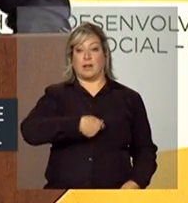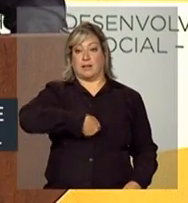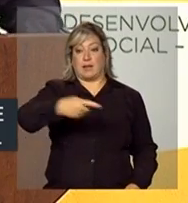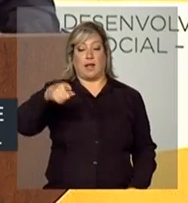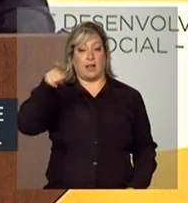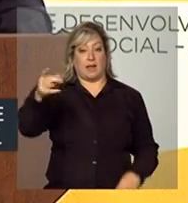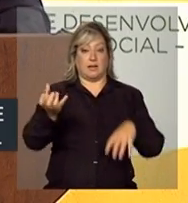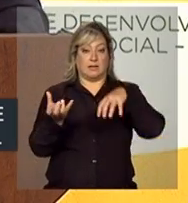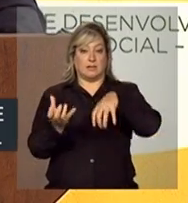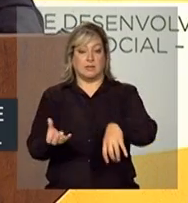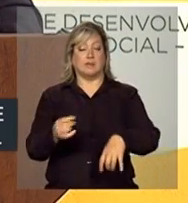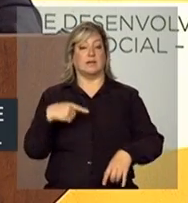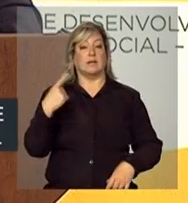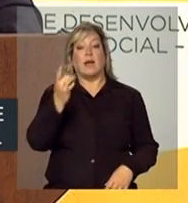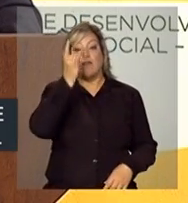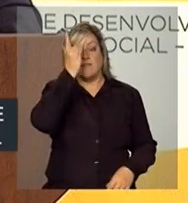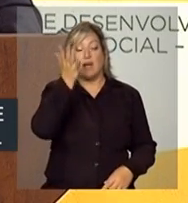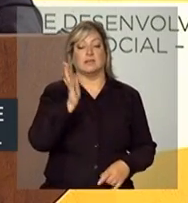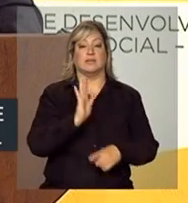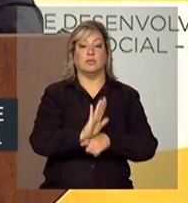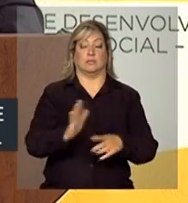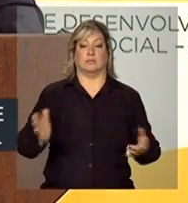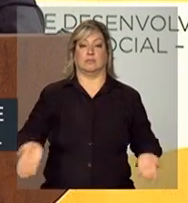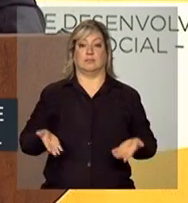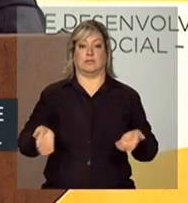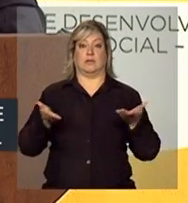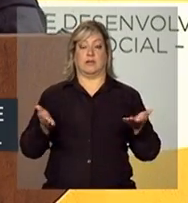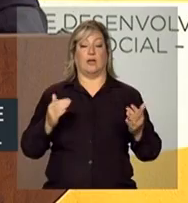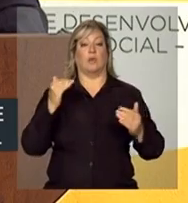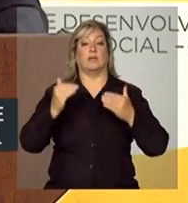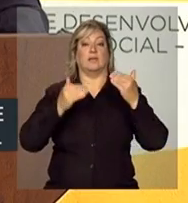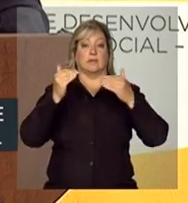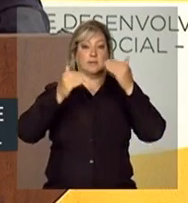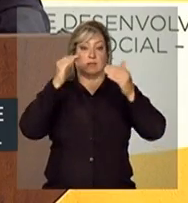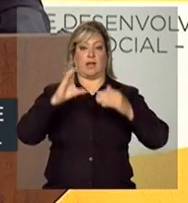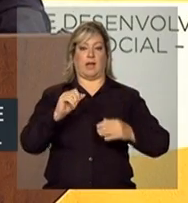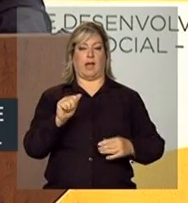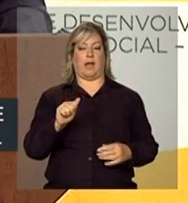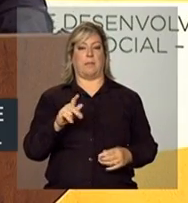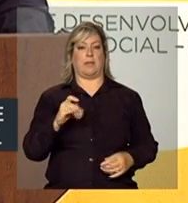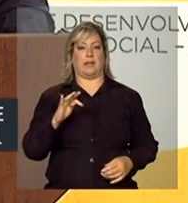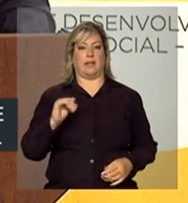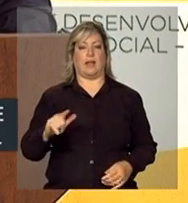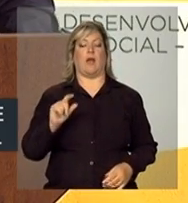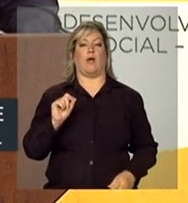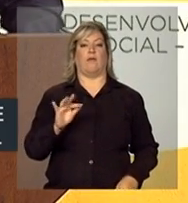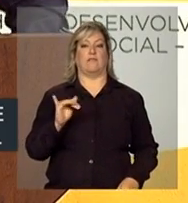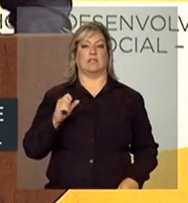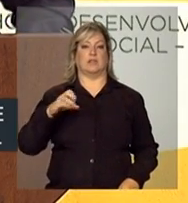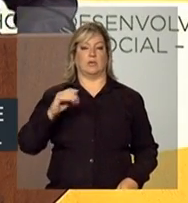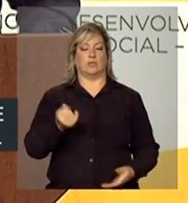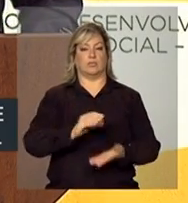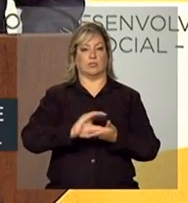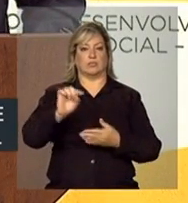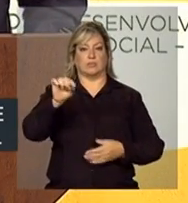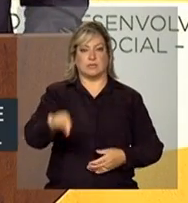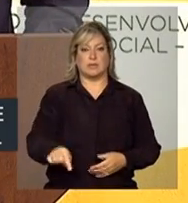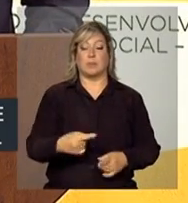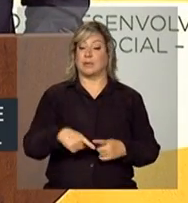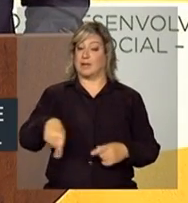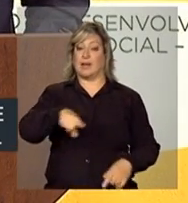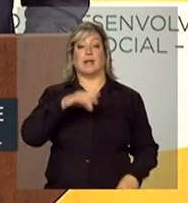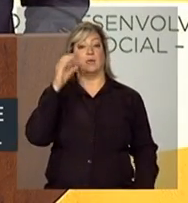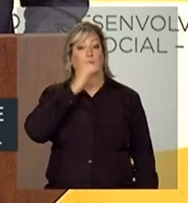enviadas, que facilitem, que estimulem o desenvolvimento do capital físico, investimentos no capital físico, elas são